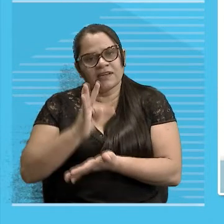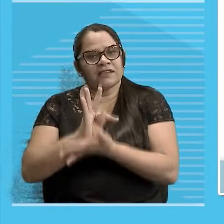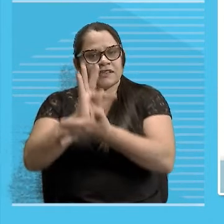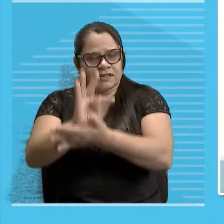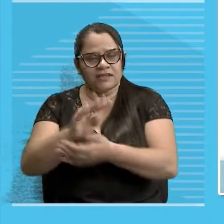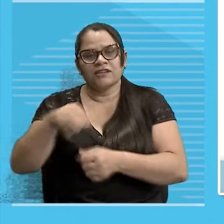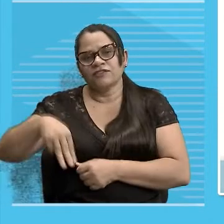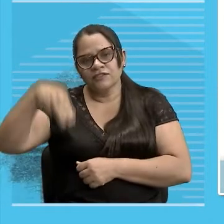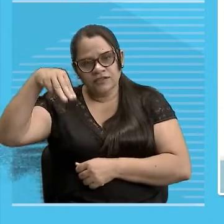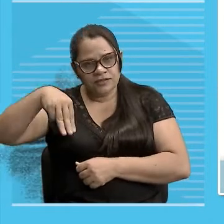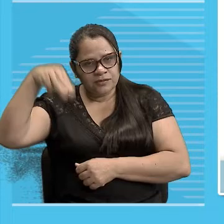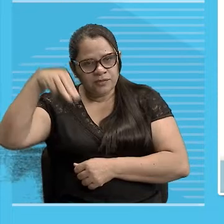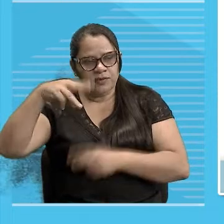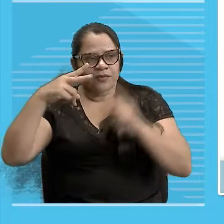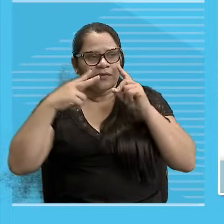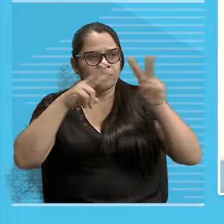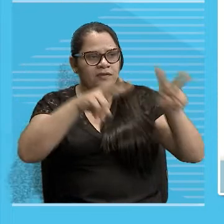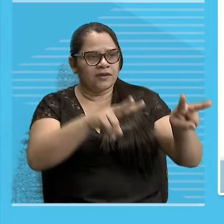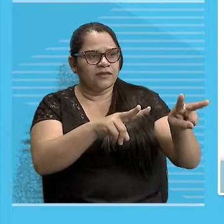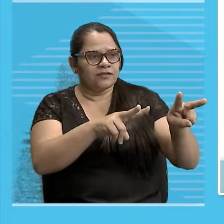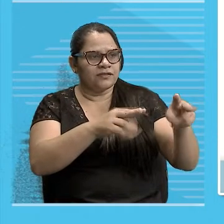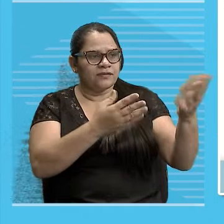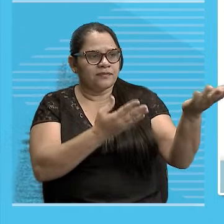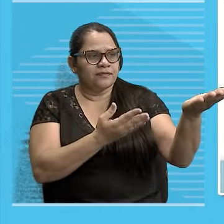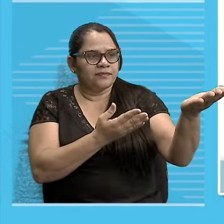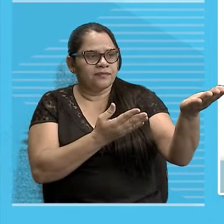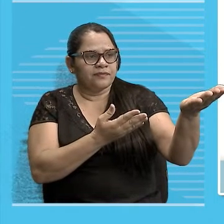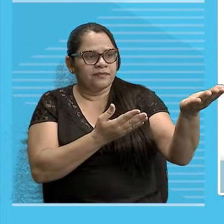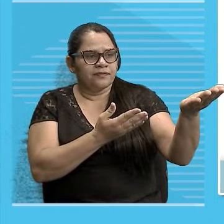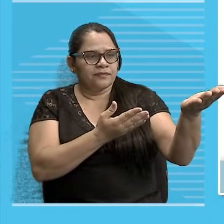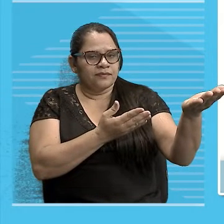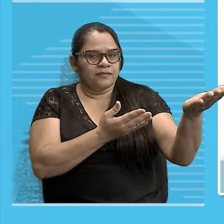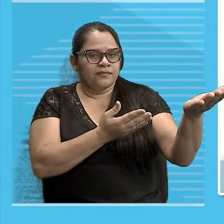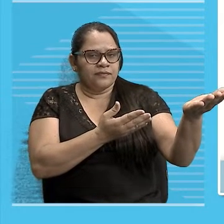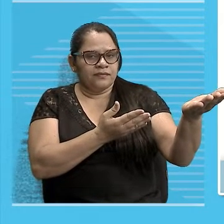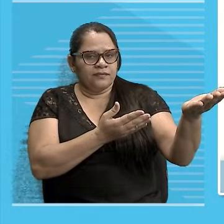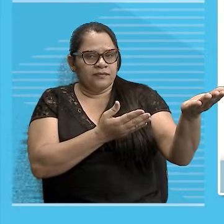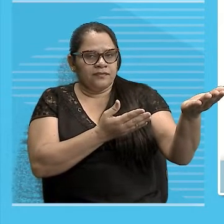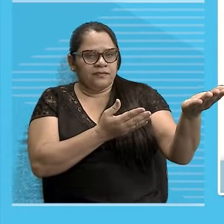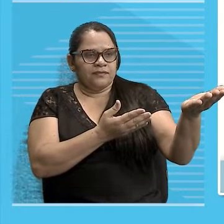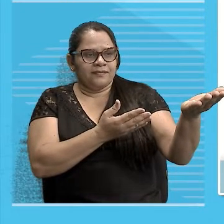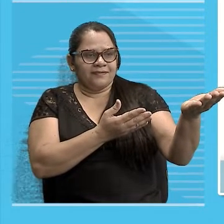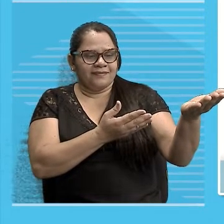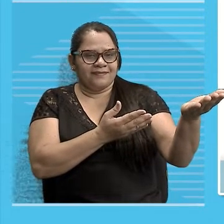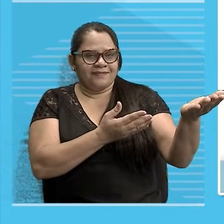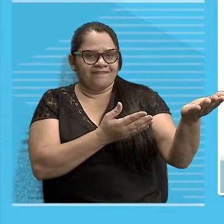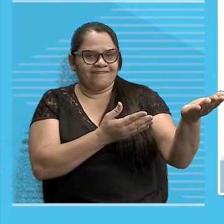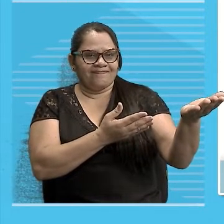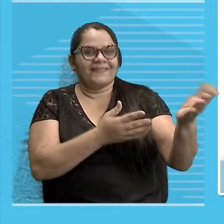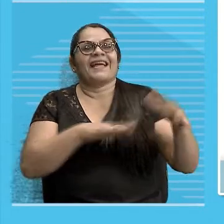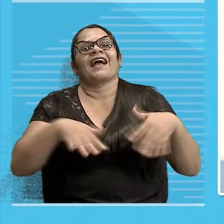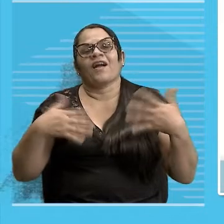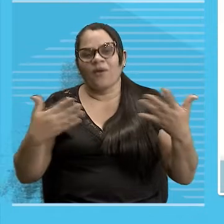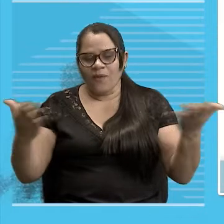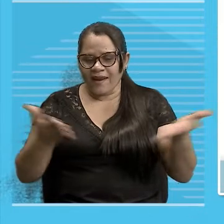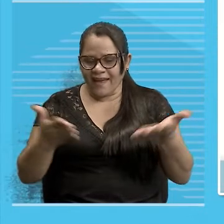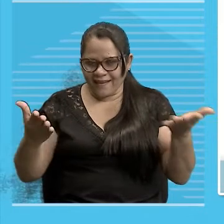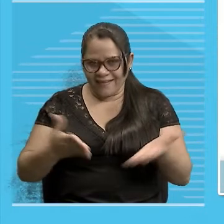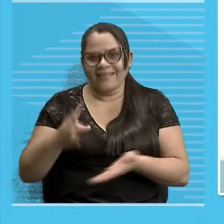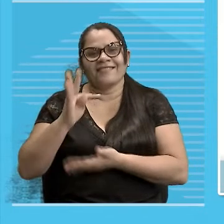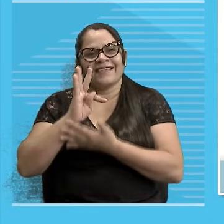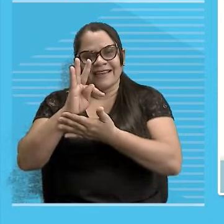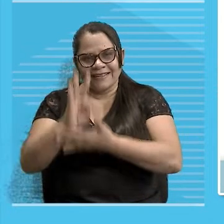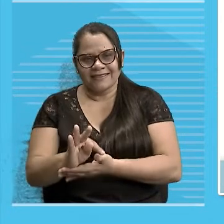Boa Essa vista tá bonita Viu Teresina é bonita Que é danada Só não precisava Ser tão quente Né gata